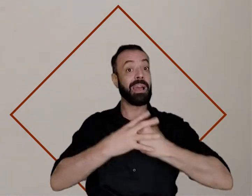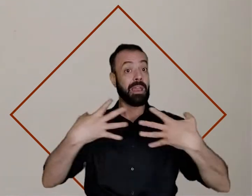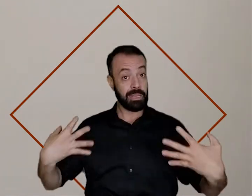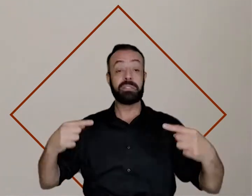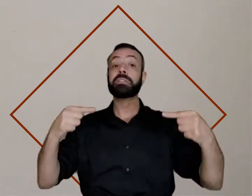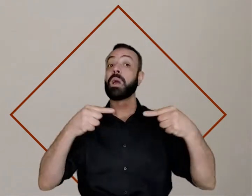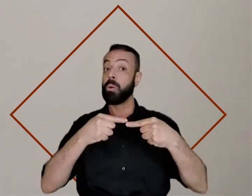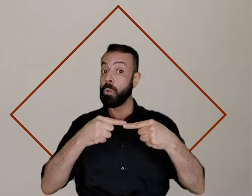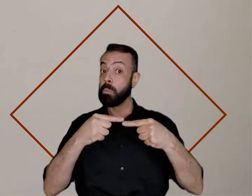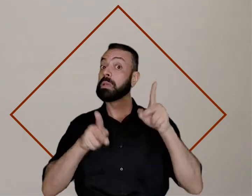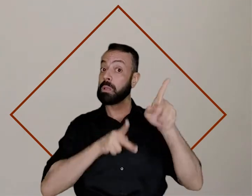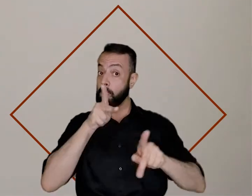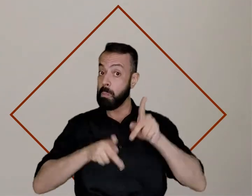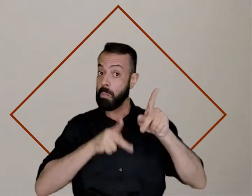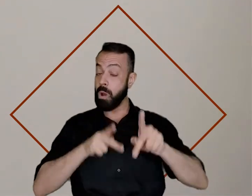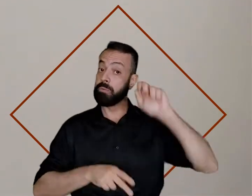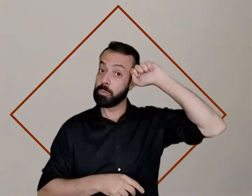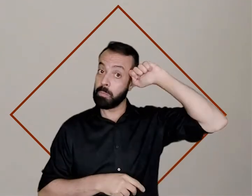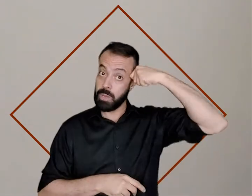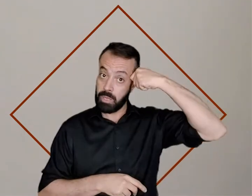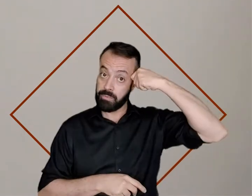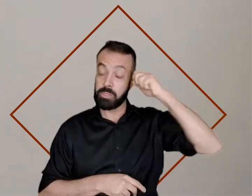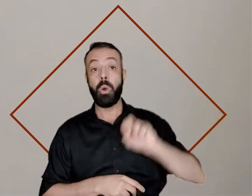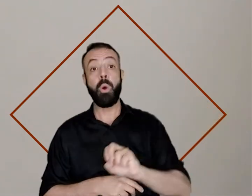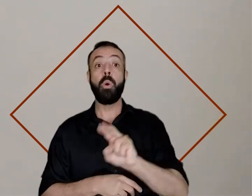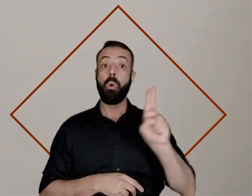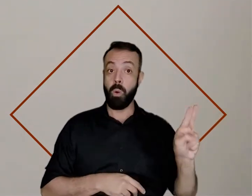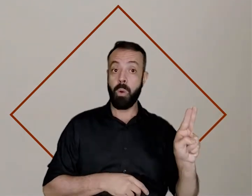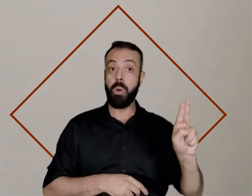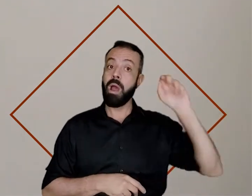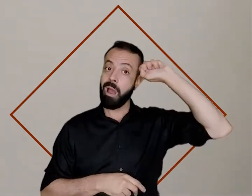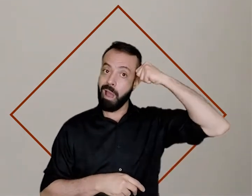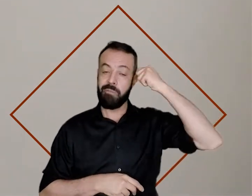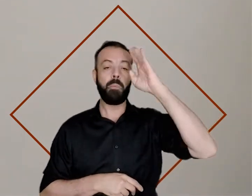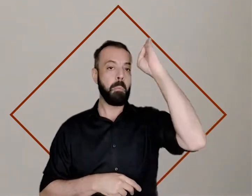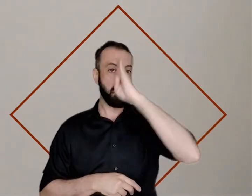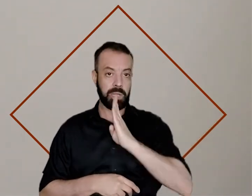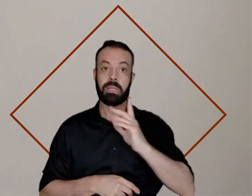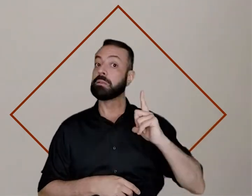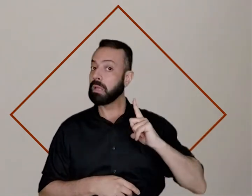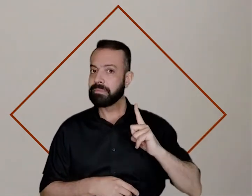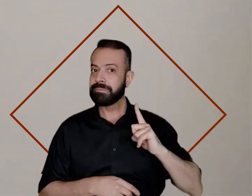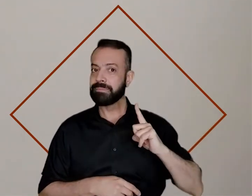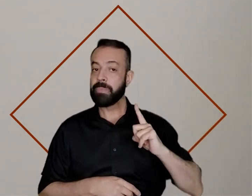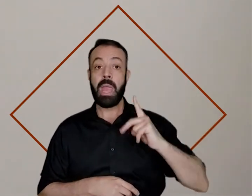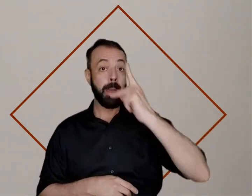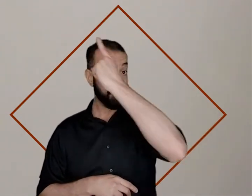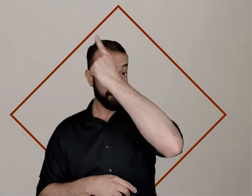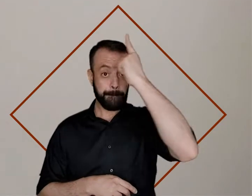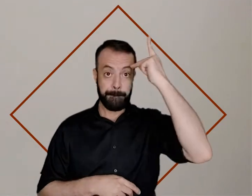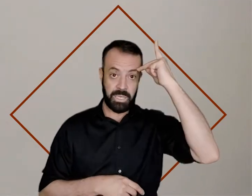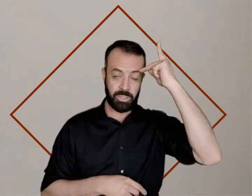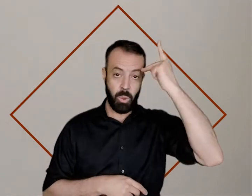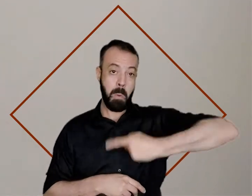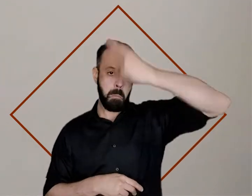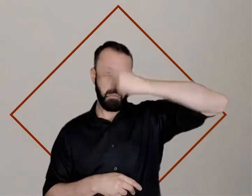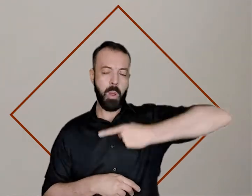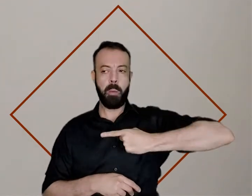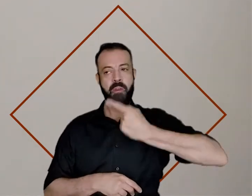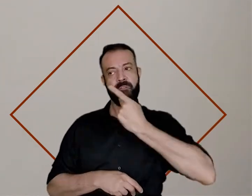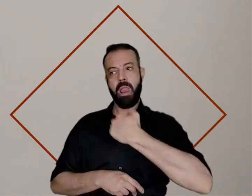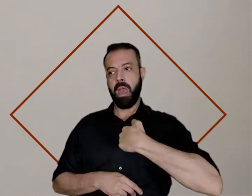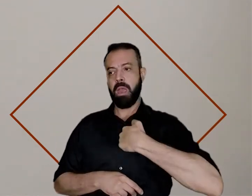heteroidentificação reconhece as características como compatíveis com os povos negros africanos ou afro